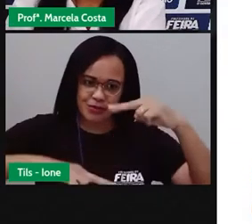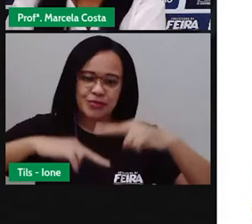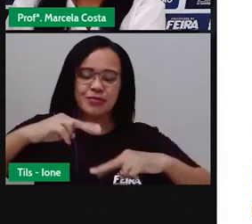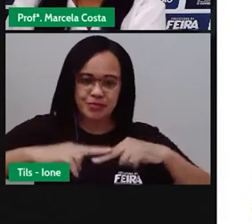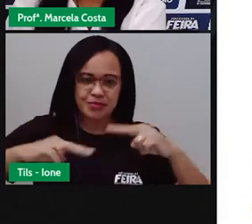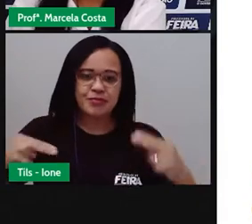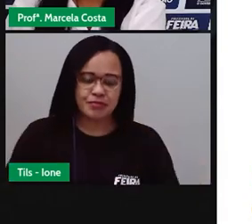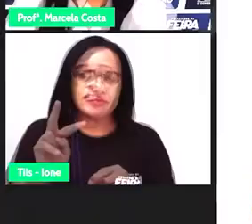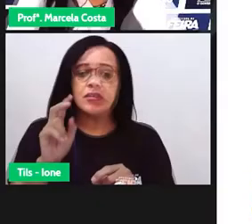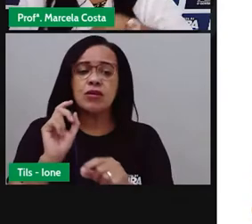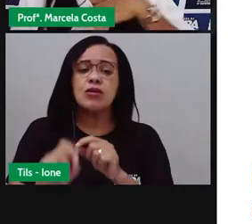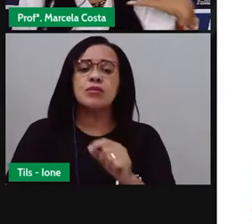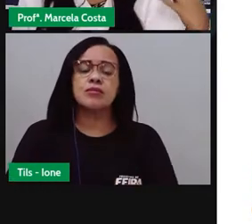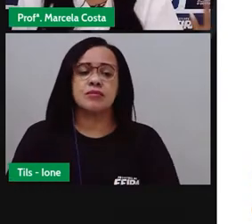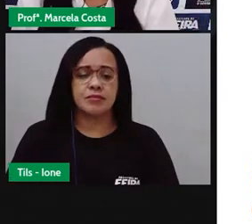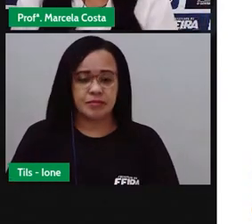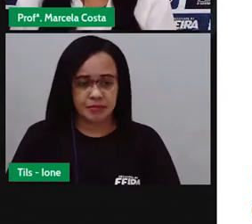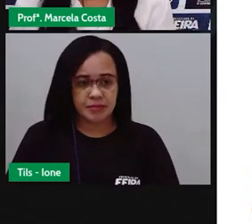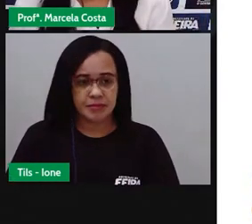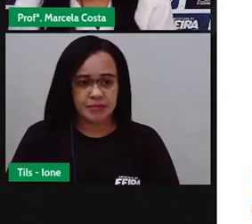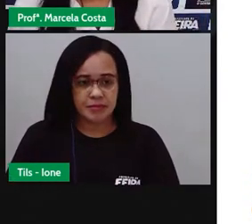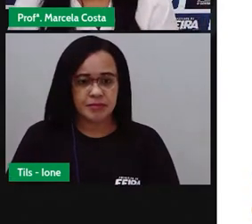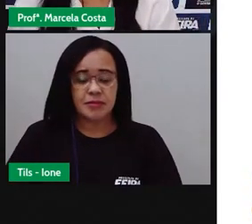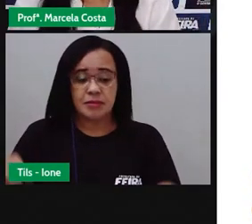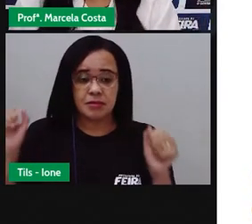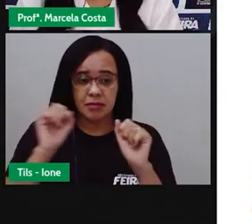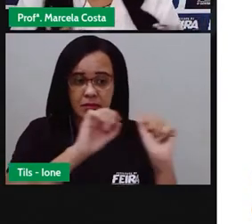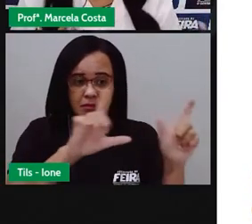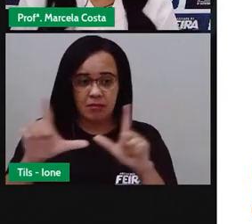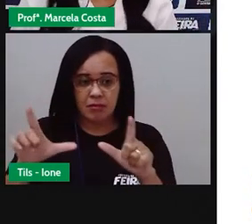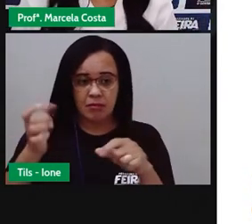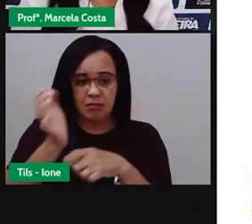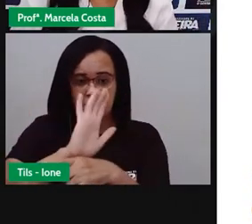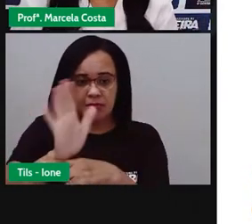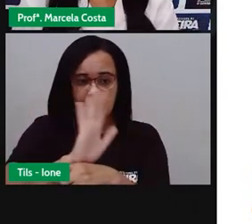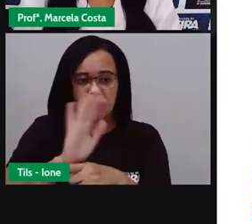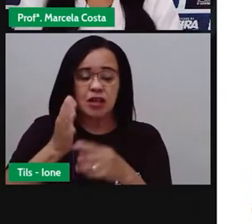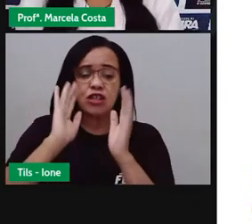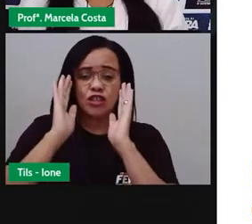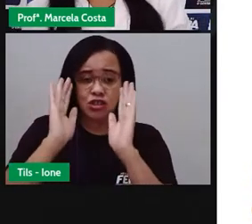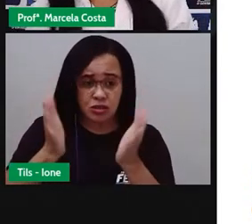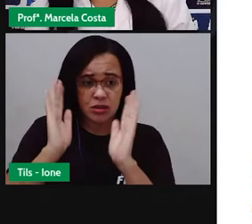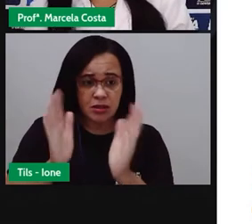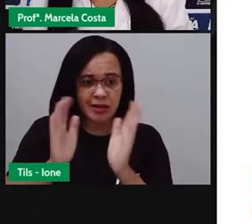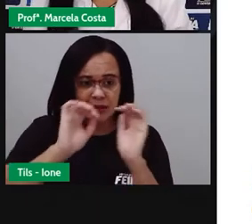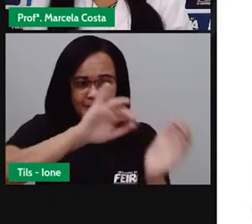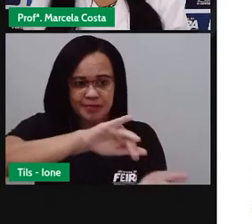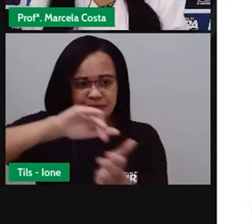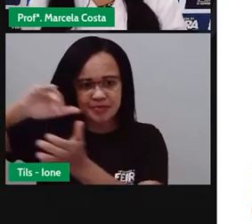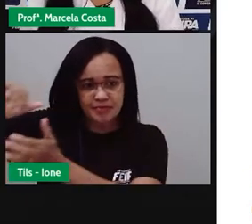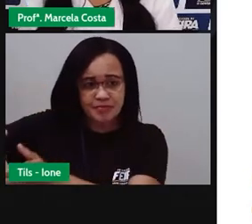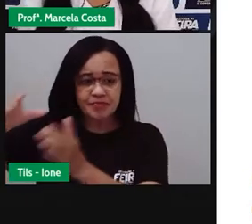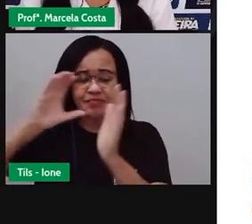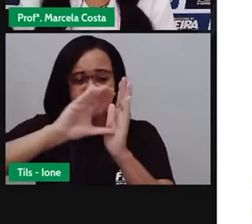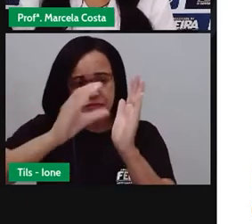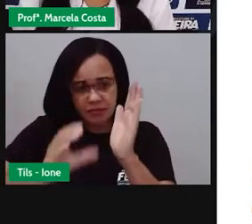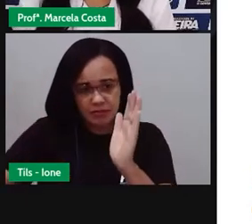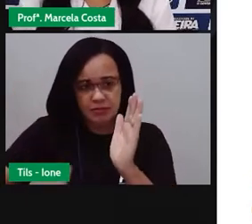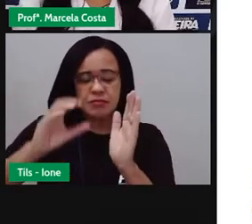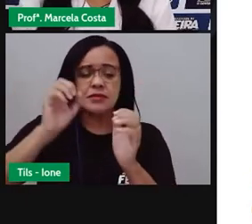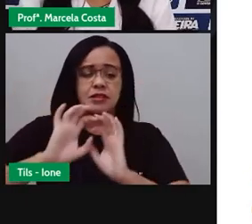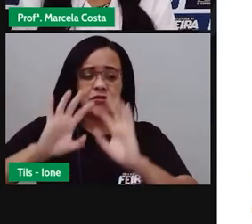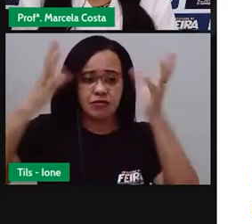Agora, criança, agora que a gente já viu algumas festas e já vimos as características das festas